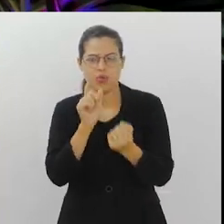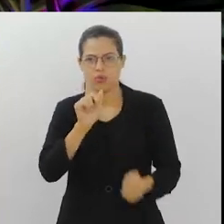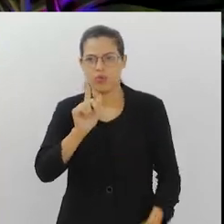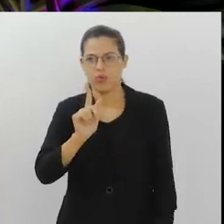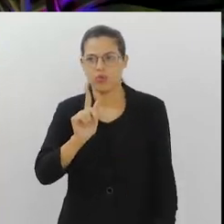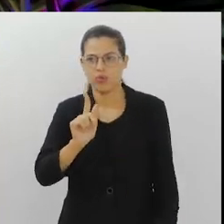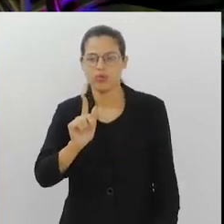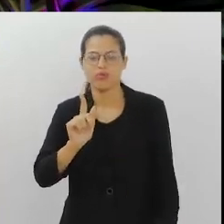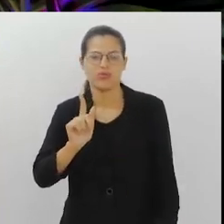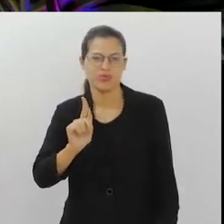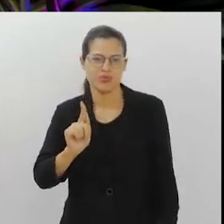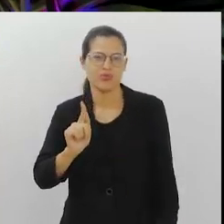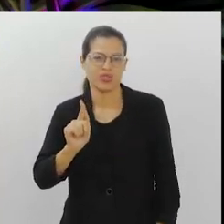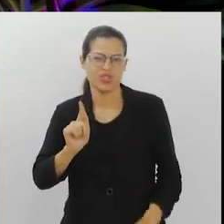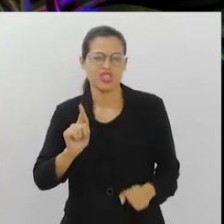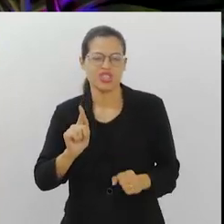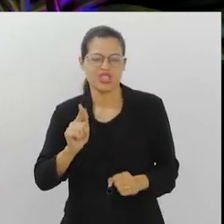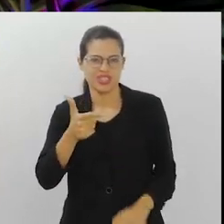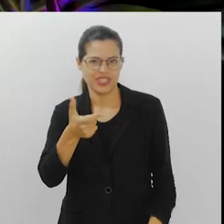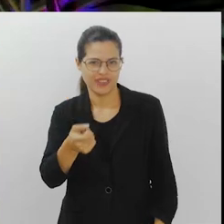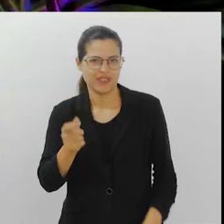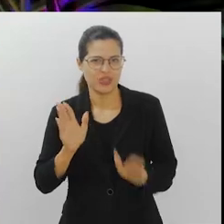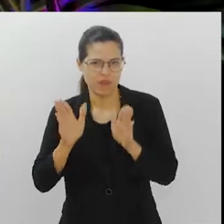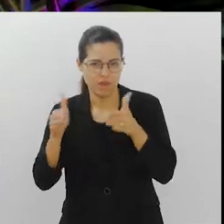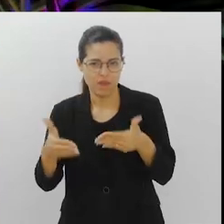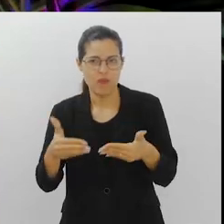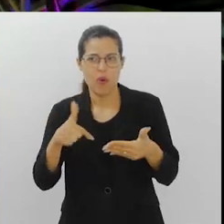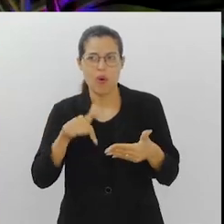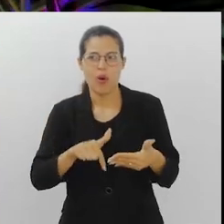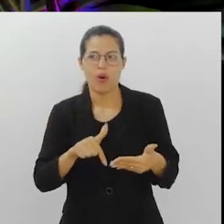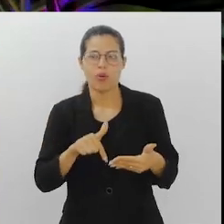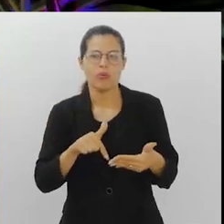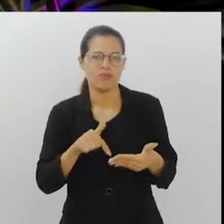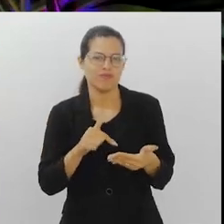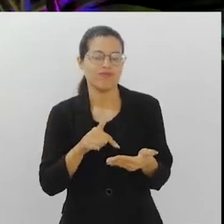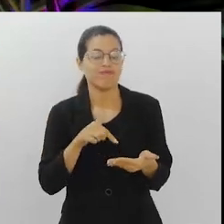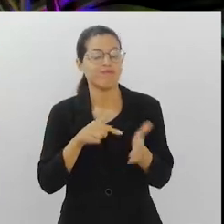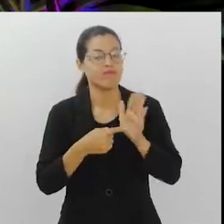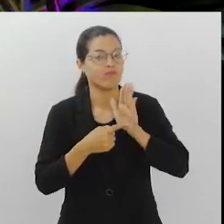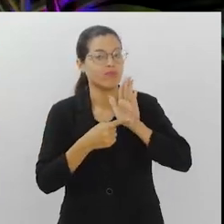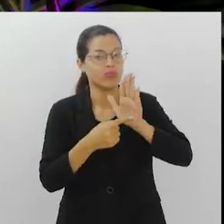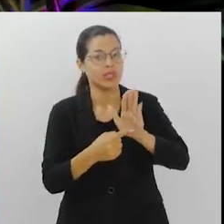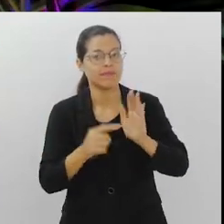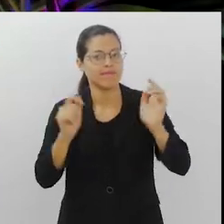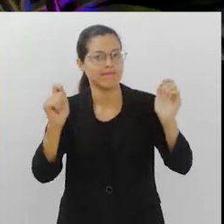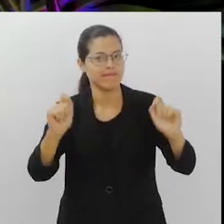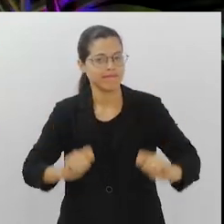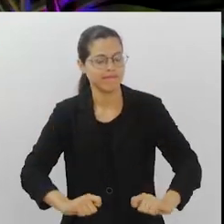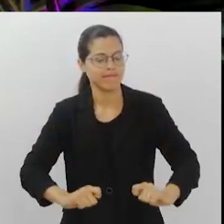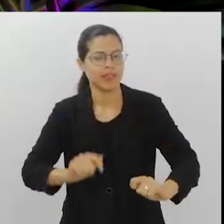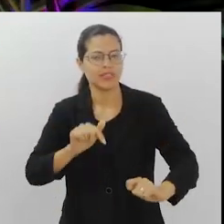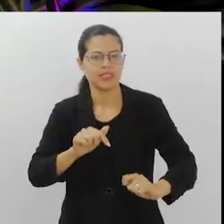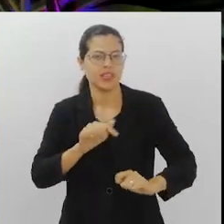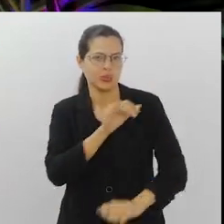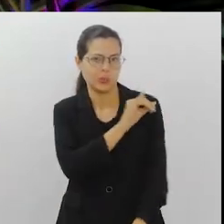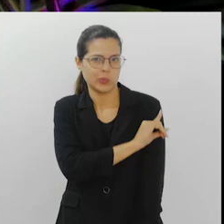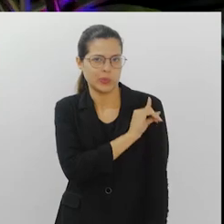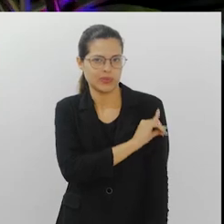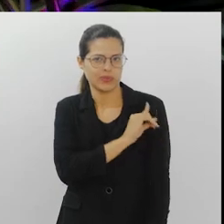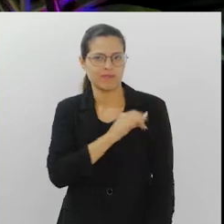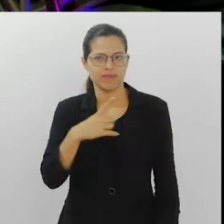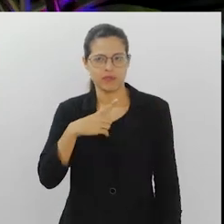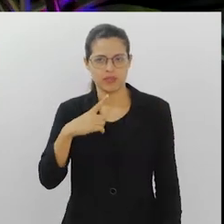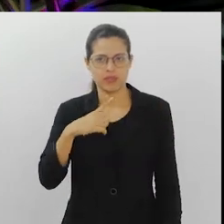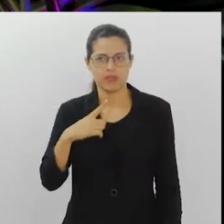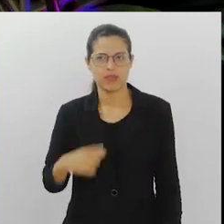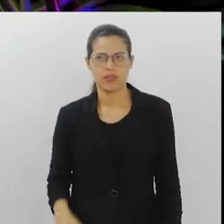GFórum, aqui no Rio de Janeiro, a partir da nossa Assembleia, do nosso Fórum de Desenvolvimento, vai mostrar essa capacidade que o Rio